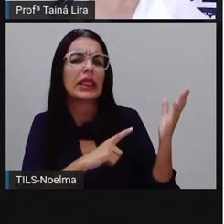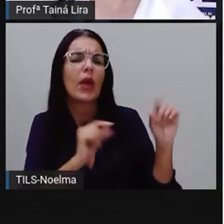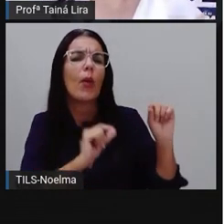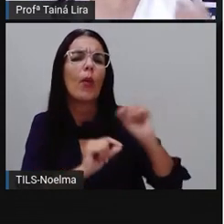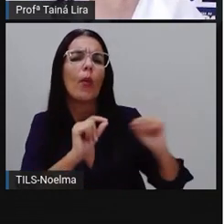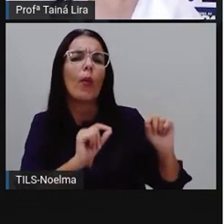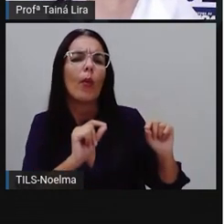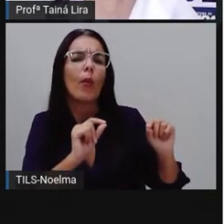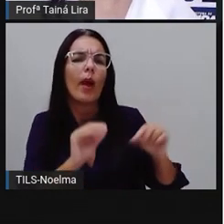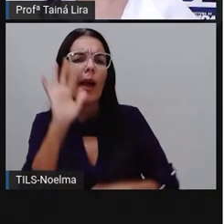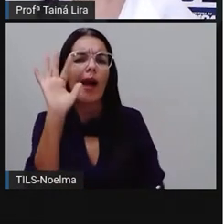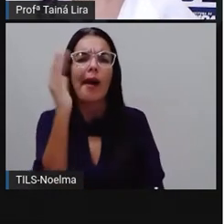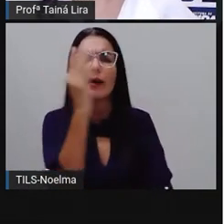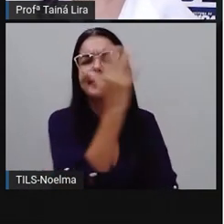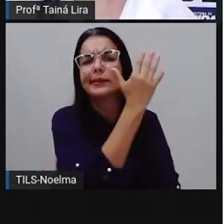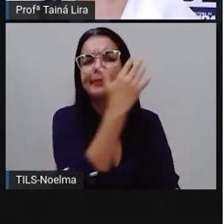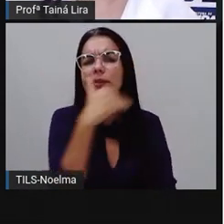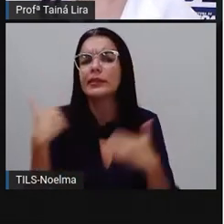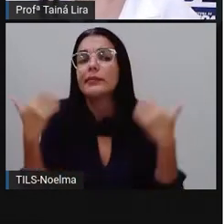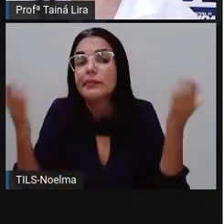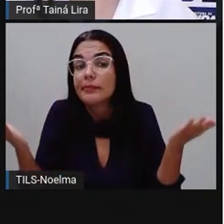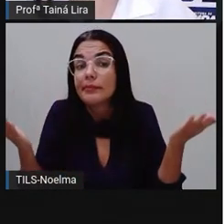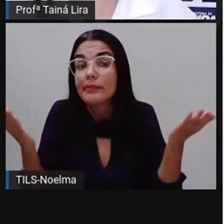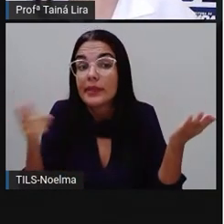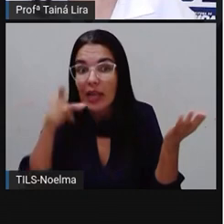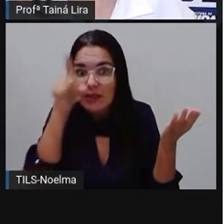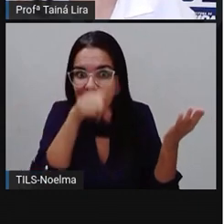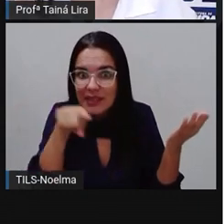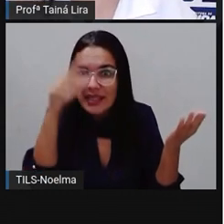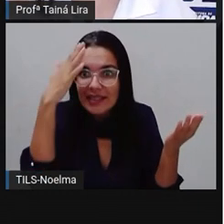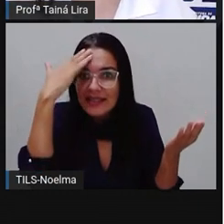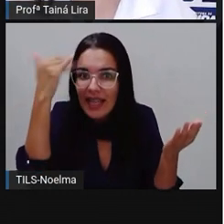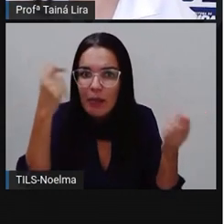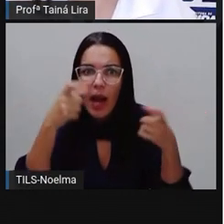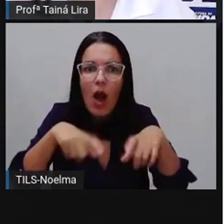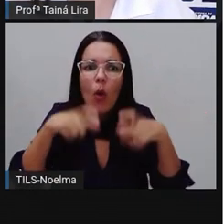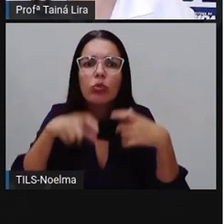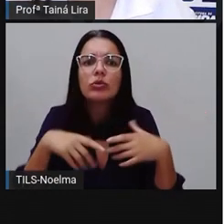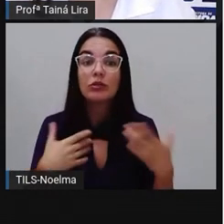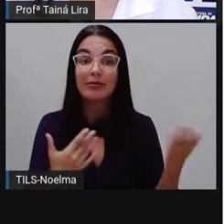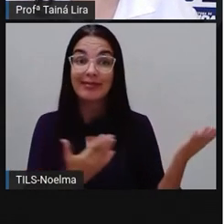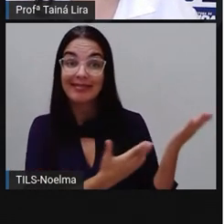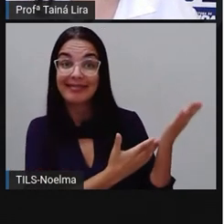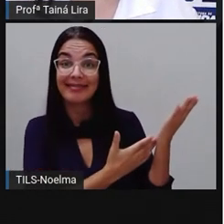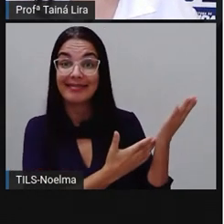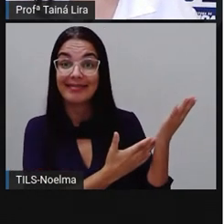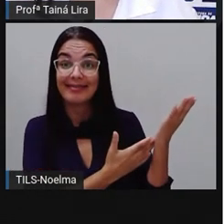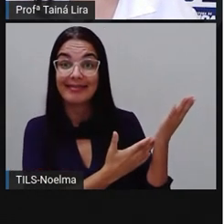será que estão aí as plantas? Será que o segundo ano me disse? Onde é que está a planta aí nessa salada?